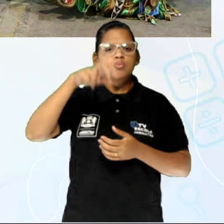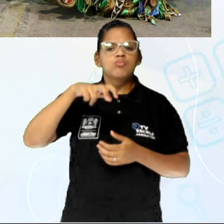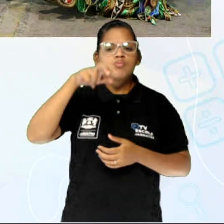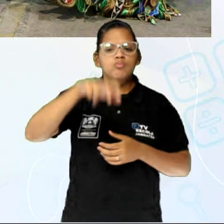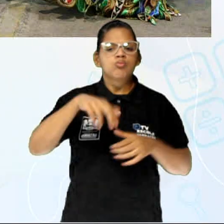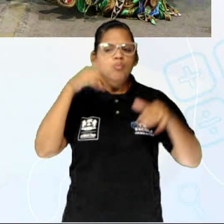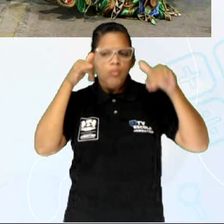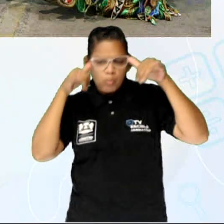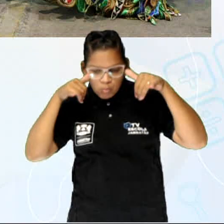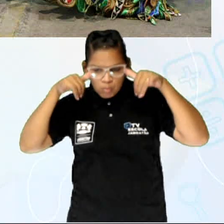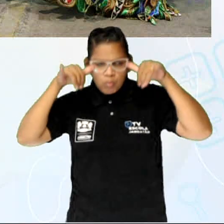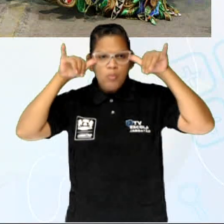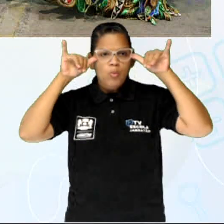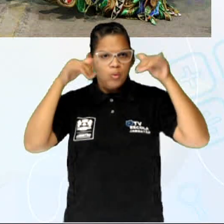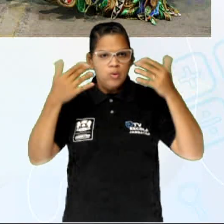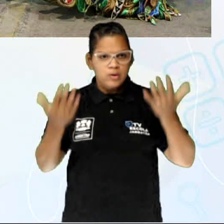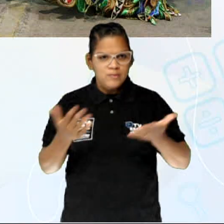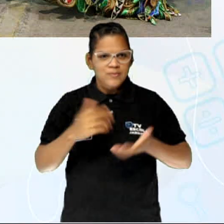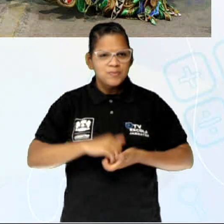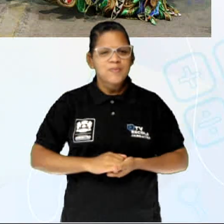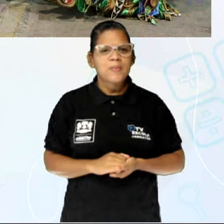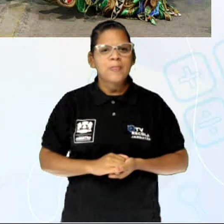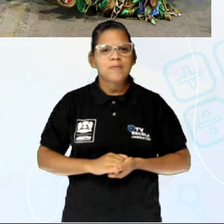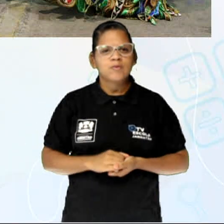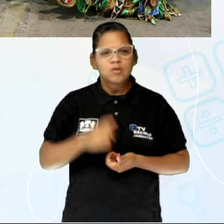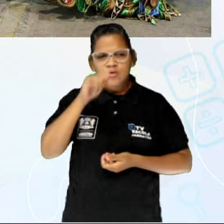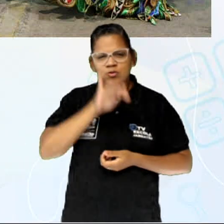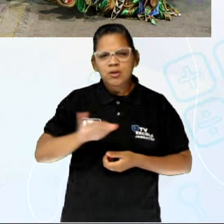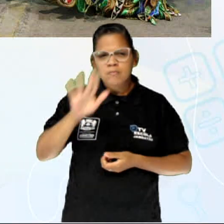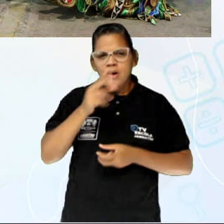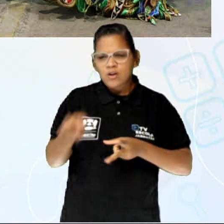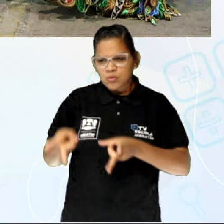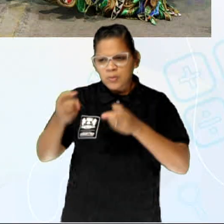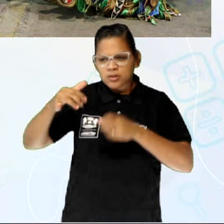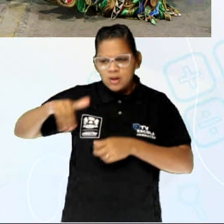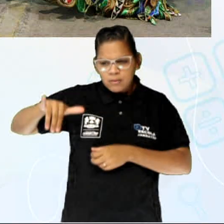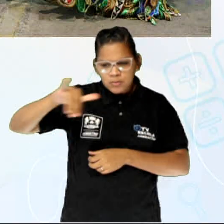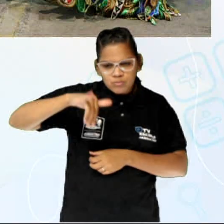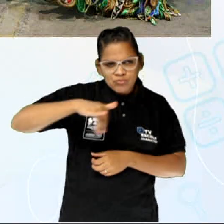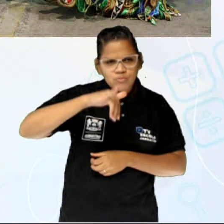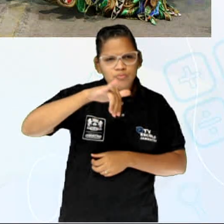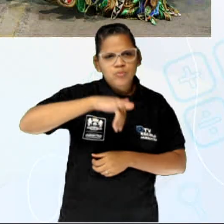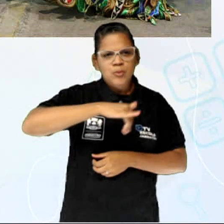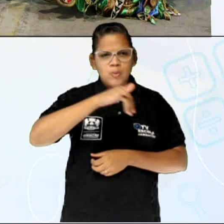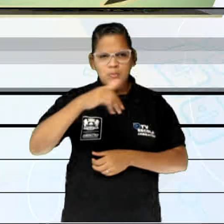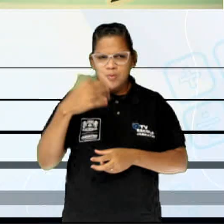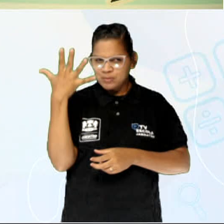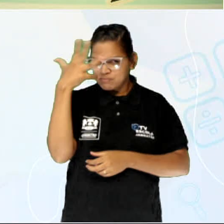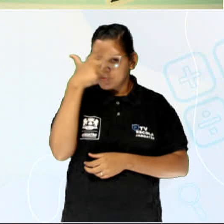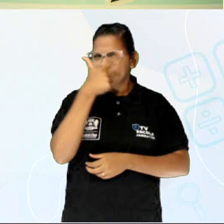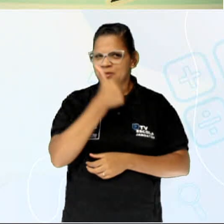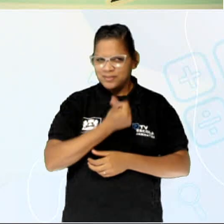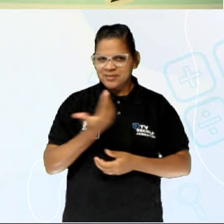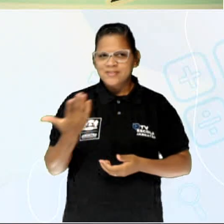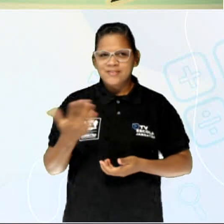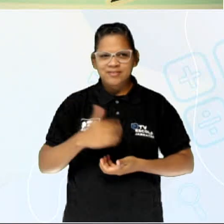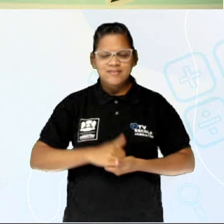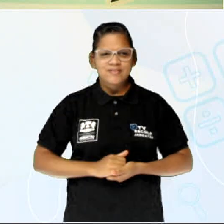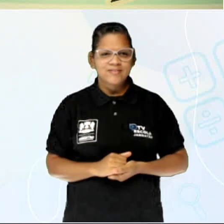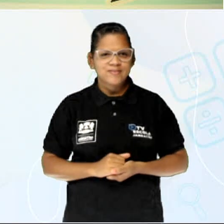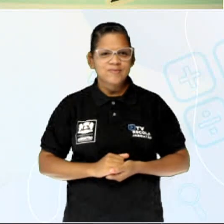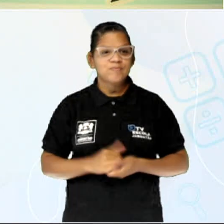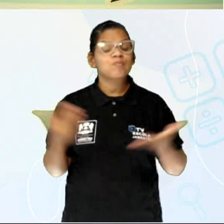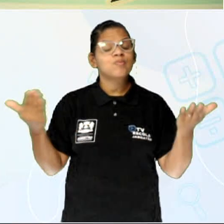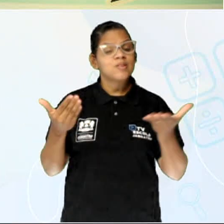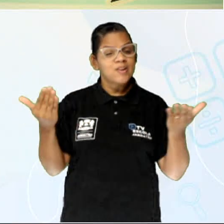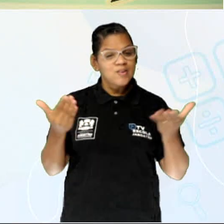Olha aí, mais fotos, mais imagens do Bumba, meu boi. Muito bonita essa festa, gente. E